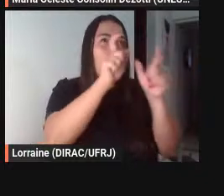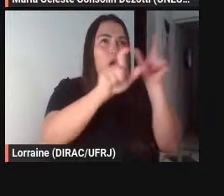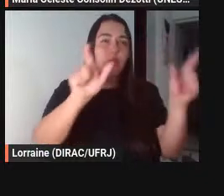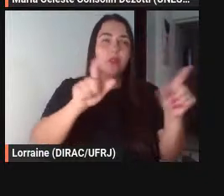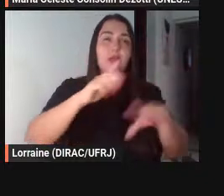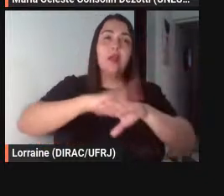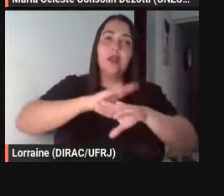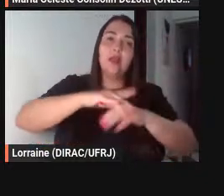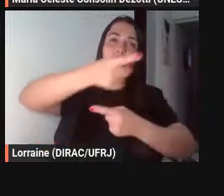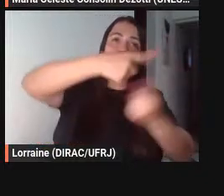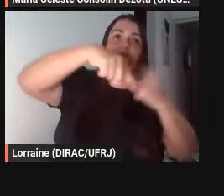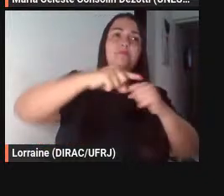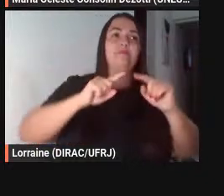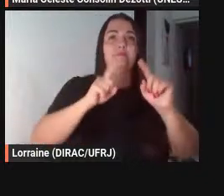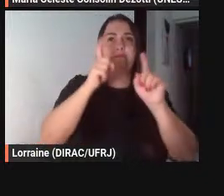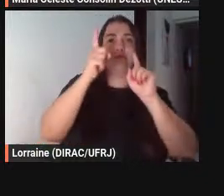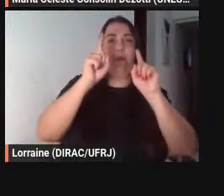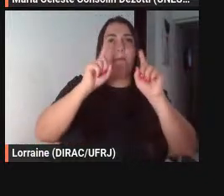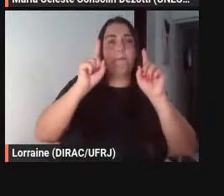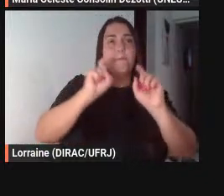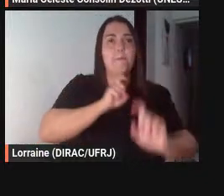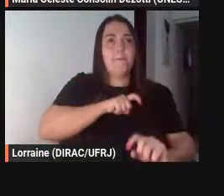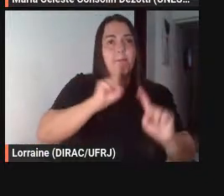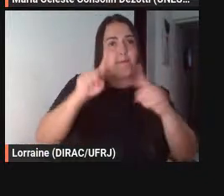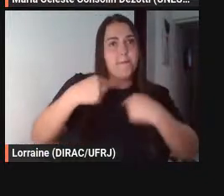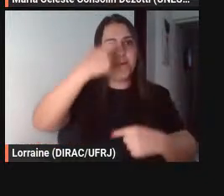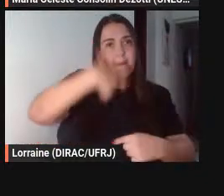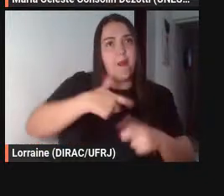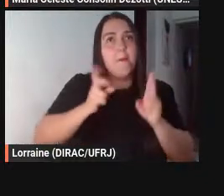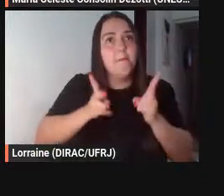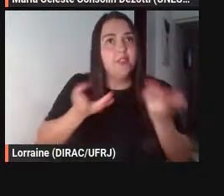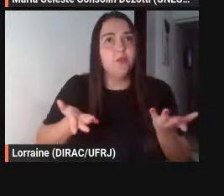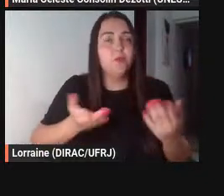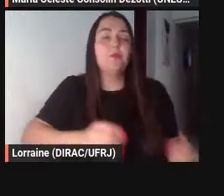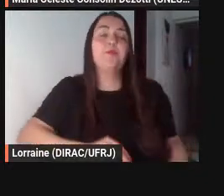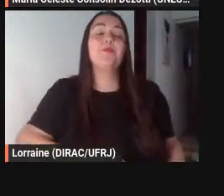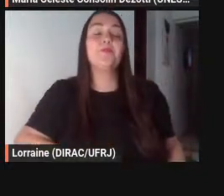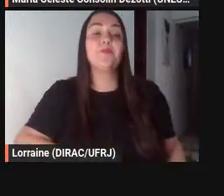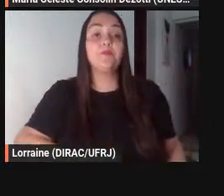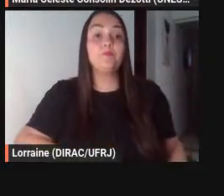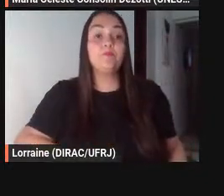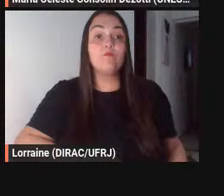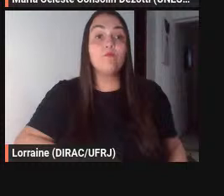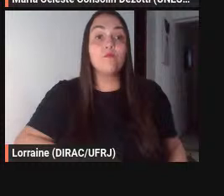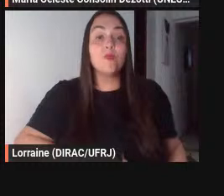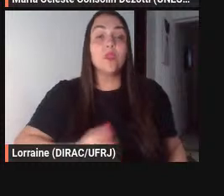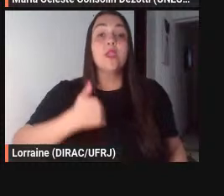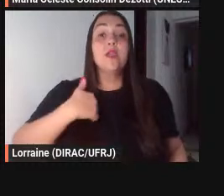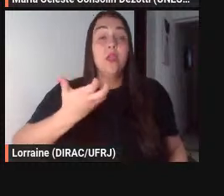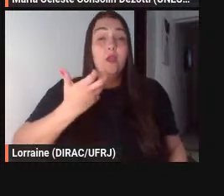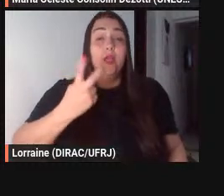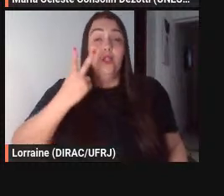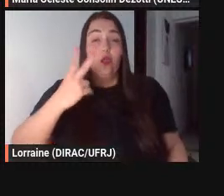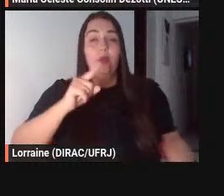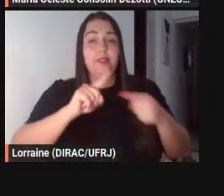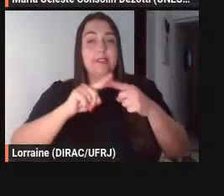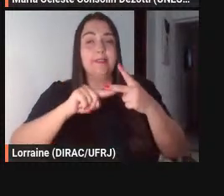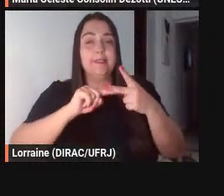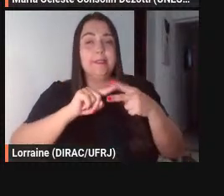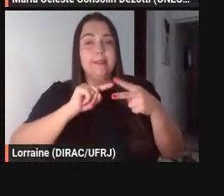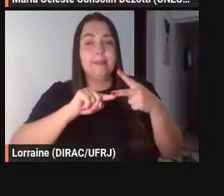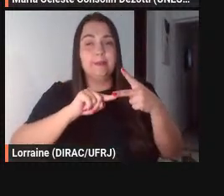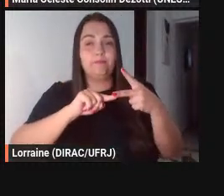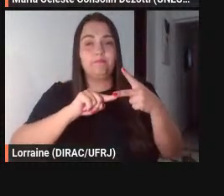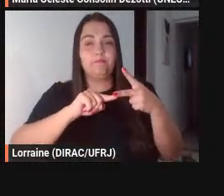si próprio a maquinação quero fazer duas observações nesse texto para vocês primeiro